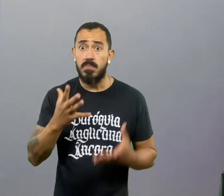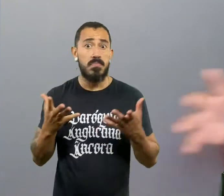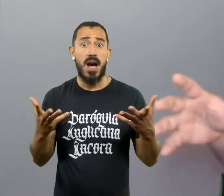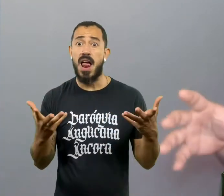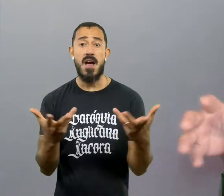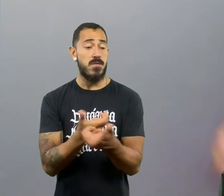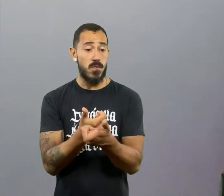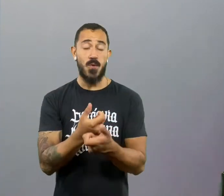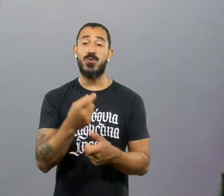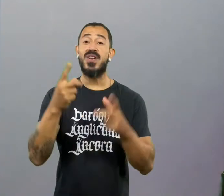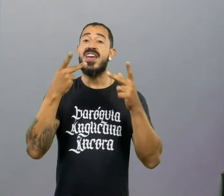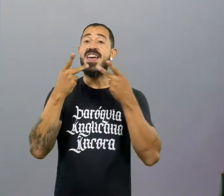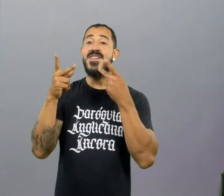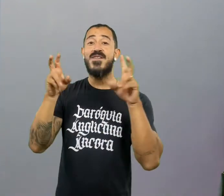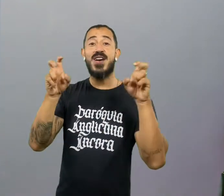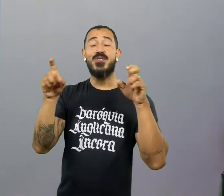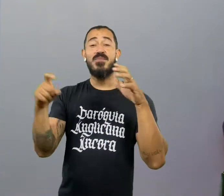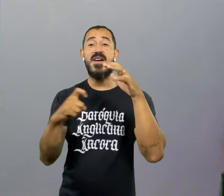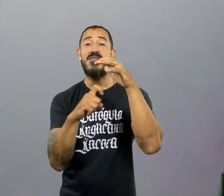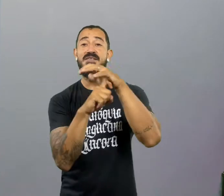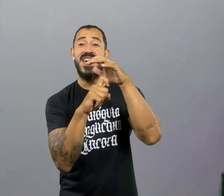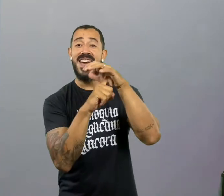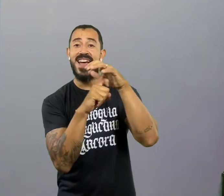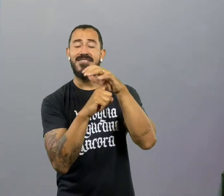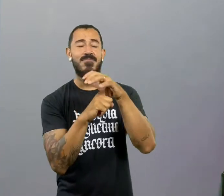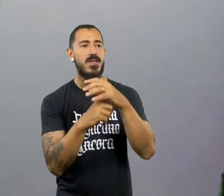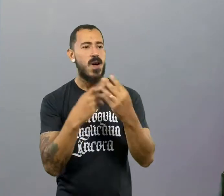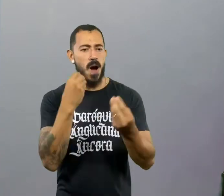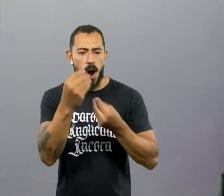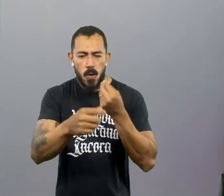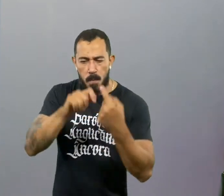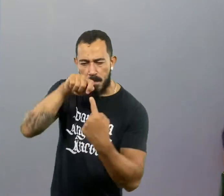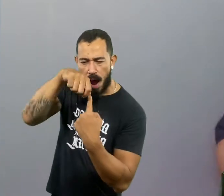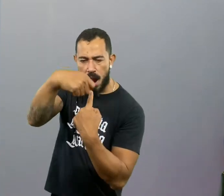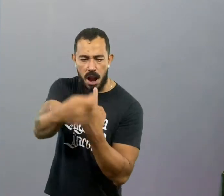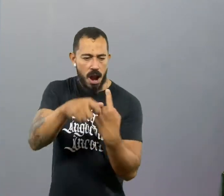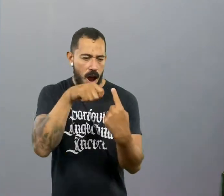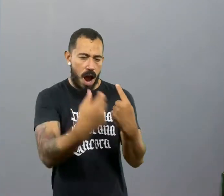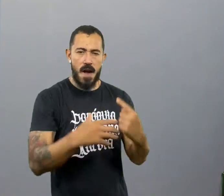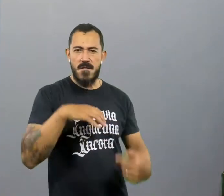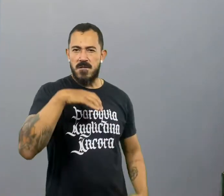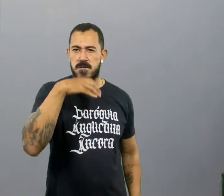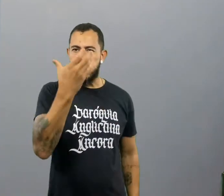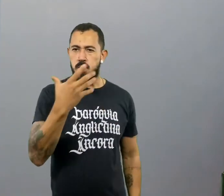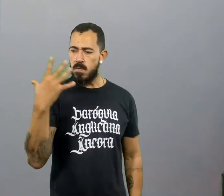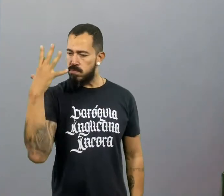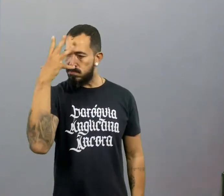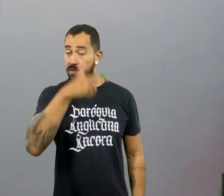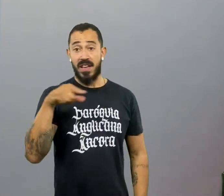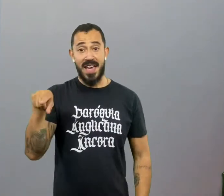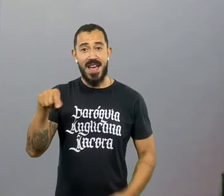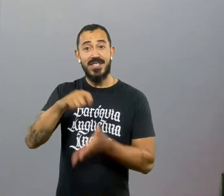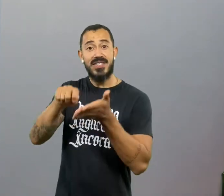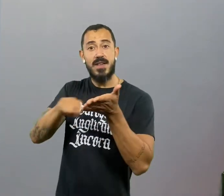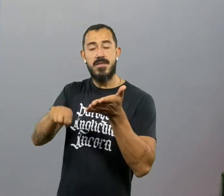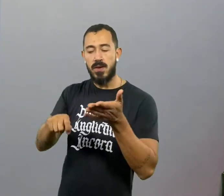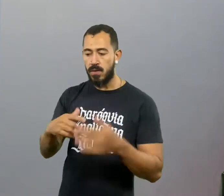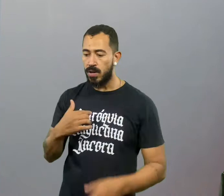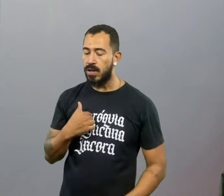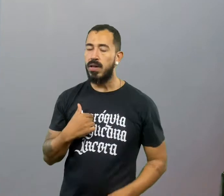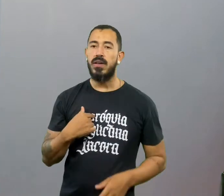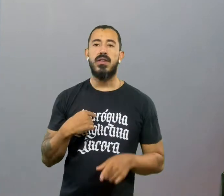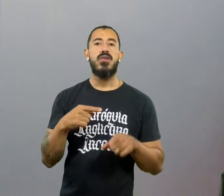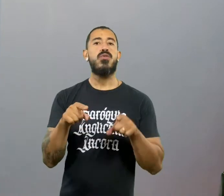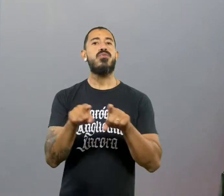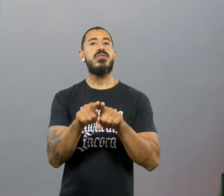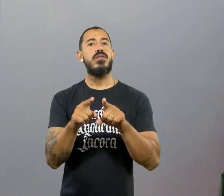por exemplo, numa feira, o brilho, a cor das bananas, como as pessoas carregam as frutas. E eu me pergunto, cara, por que eu já